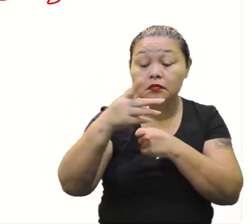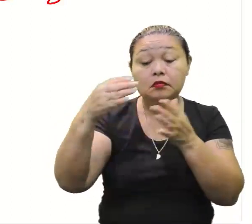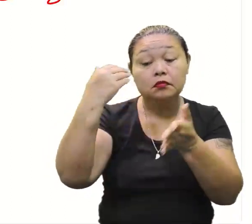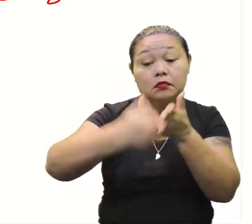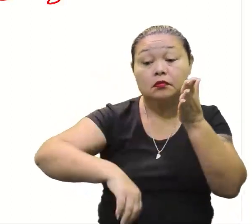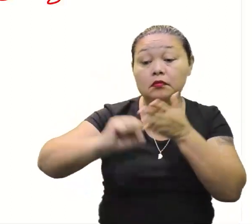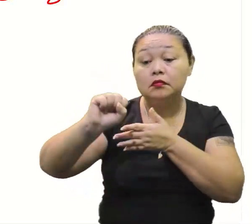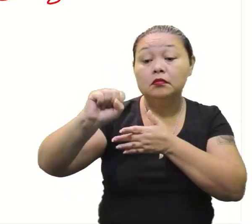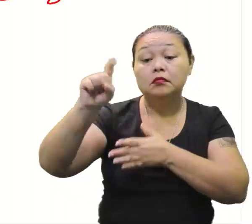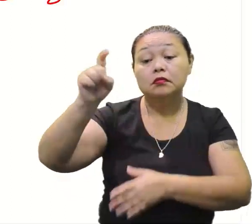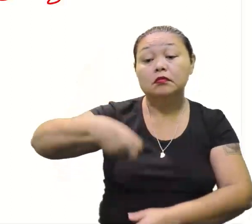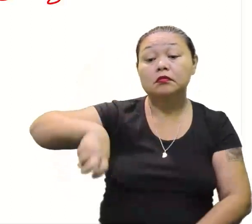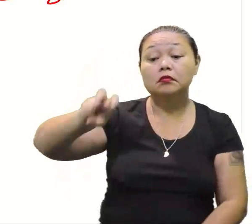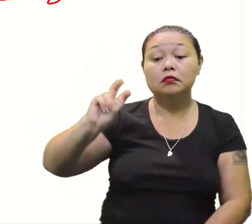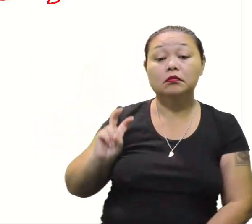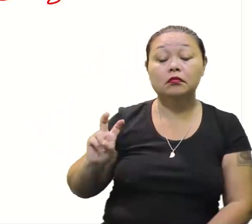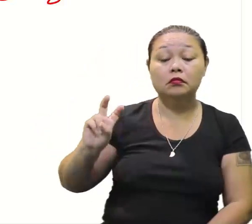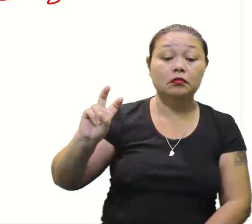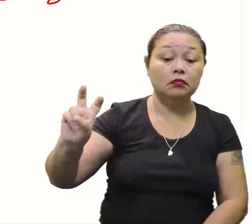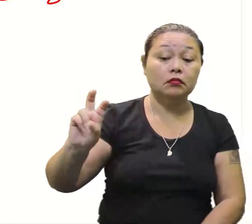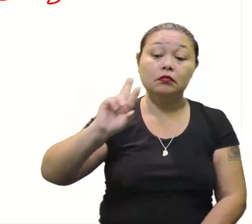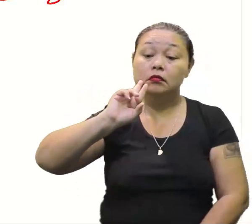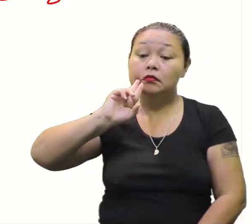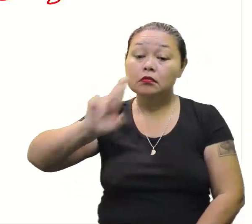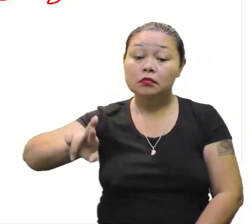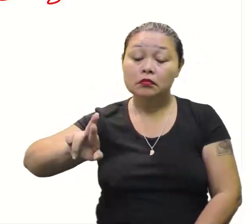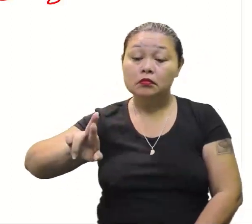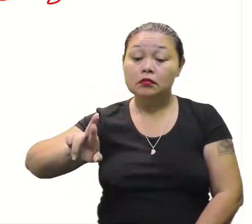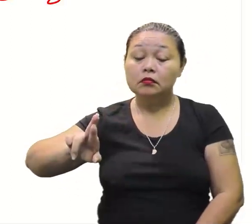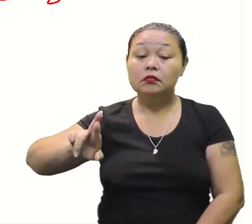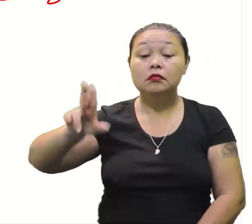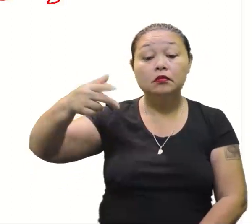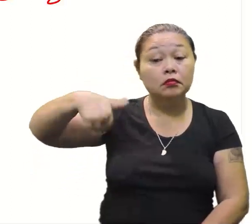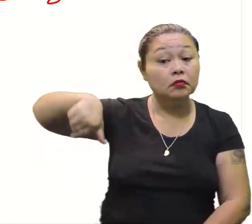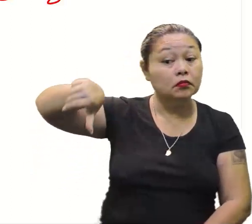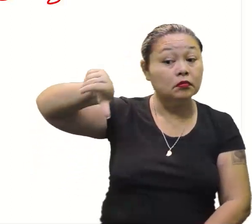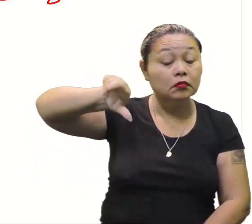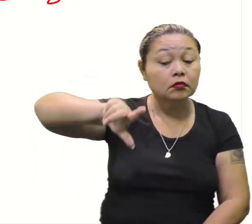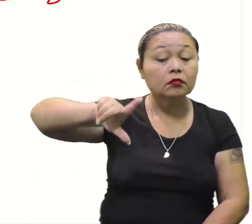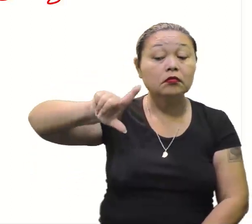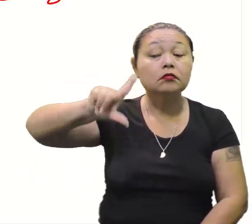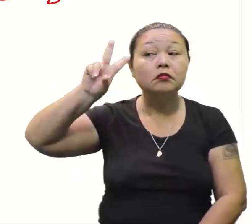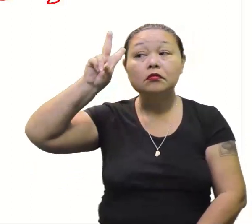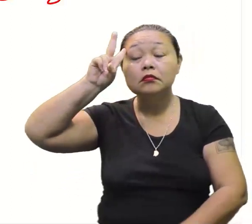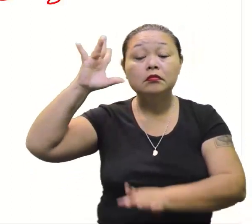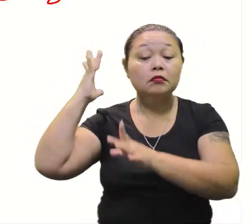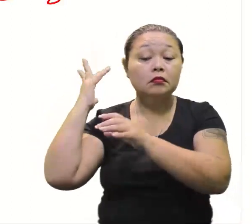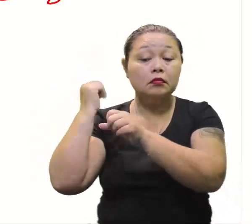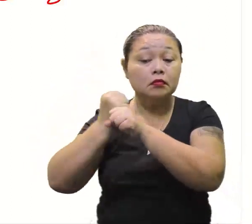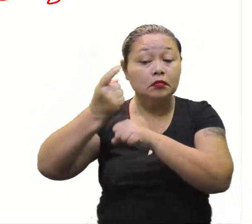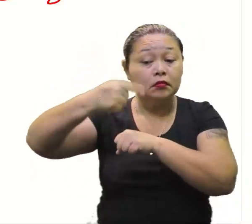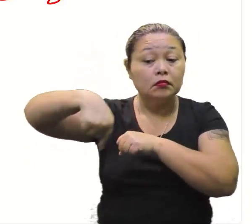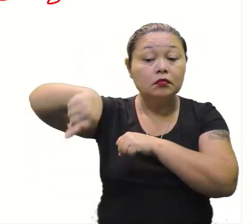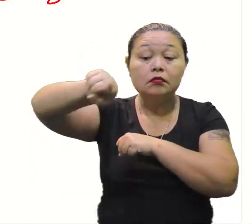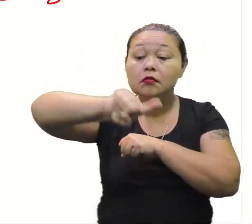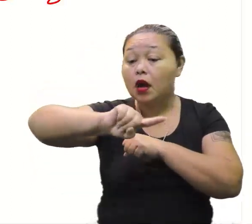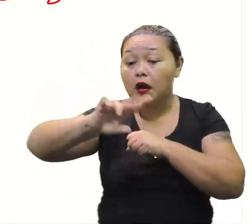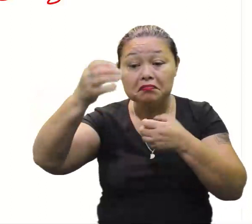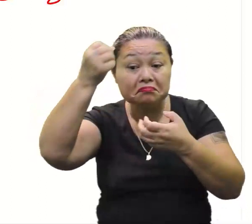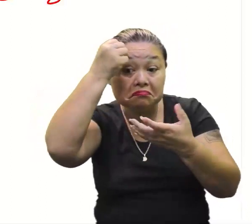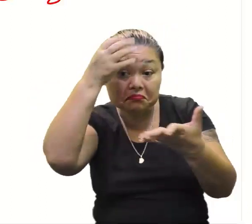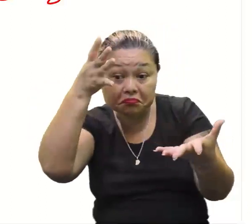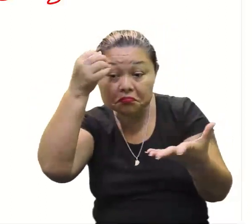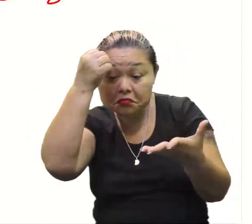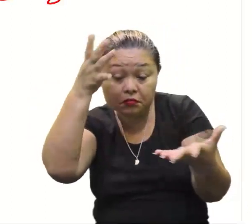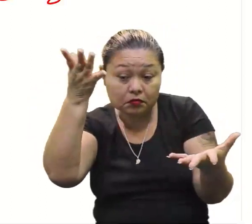Vai ficar 5. 5. Então, já é a minha resposta. Aí aqui, só para dar aquela relembrada para quem não lembra, nós